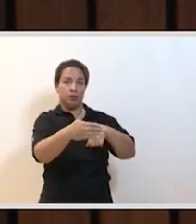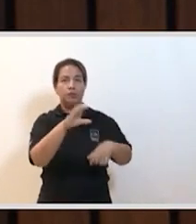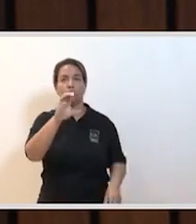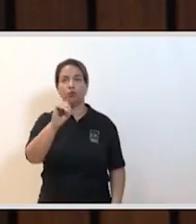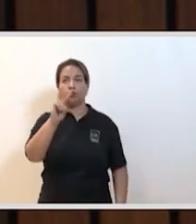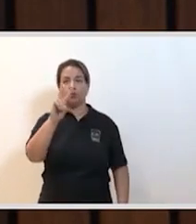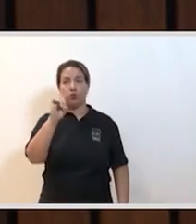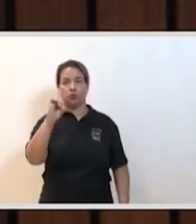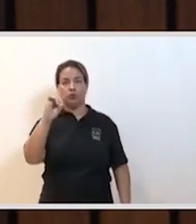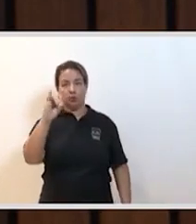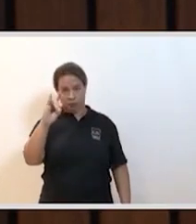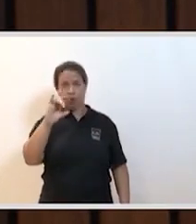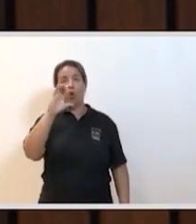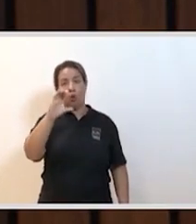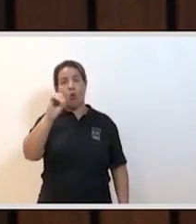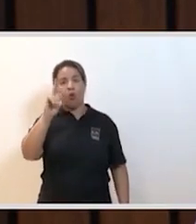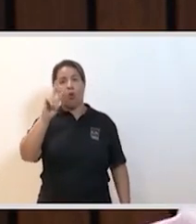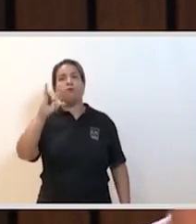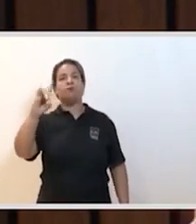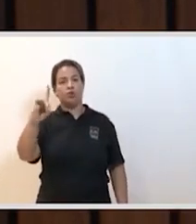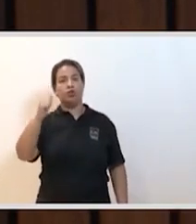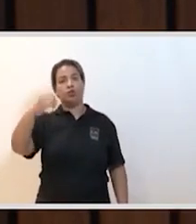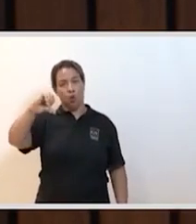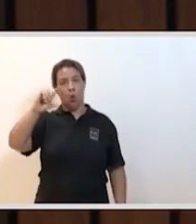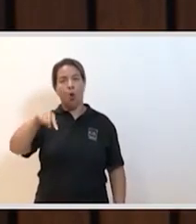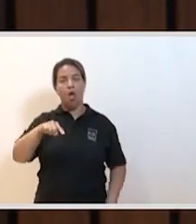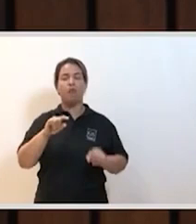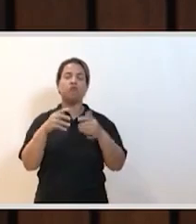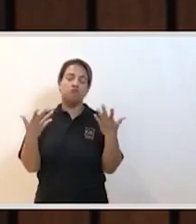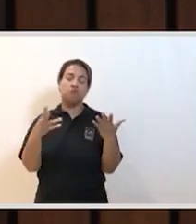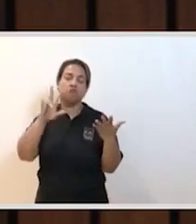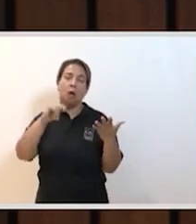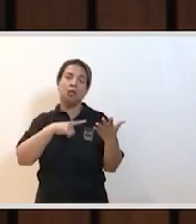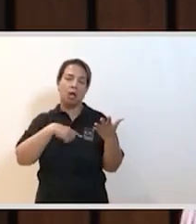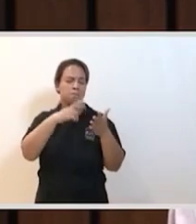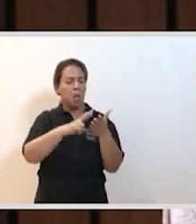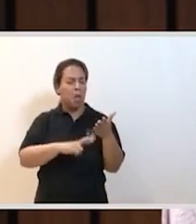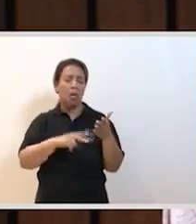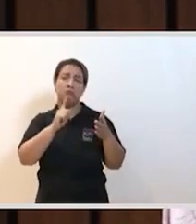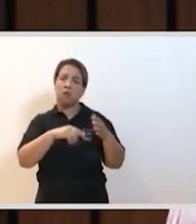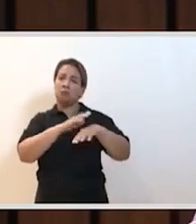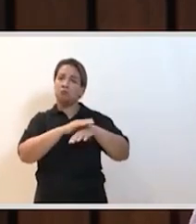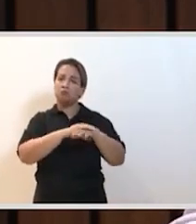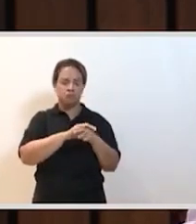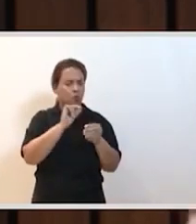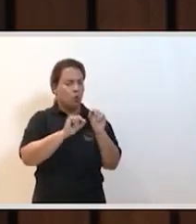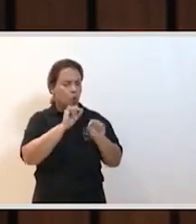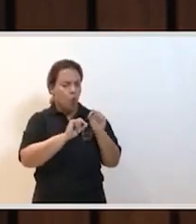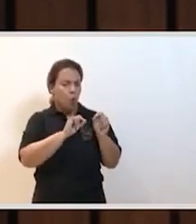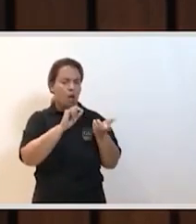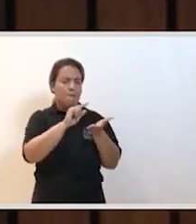-19. Então, ele vai servir, de certa forma, como um roteiro informal dos diversos